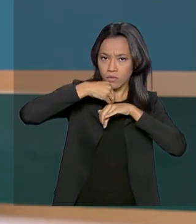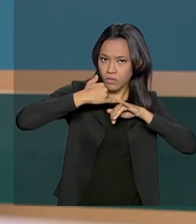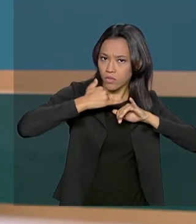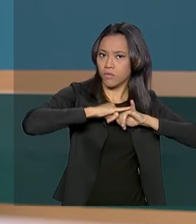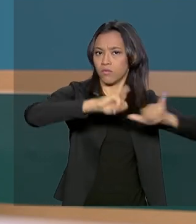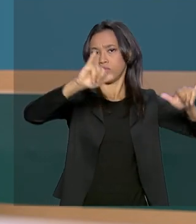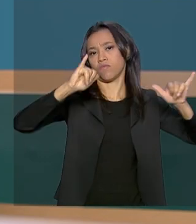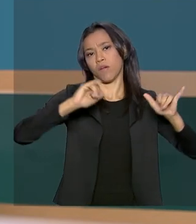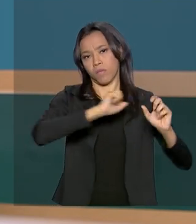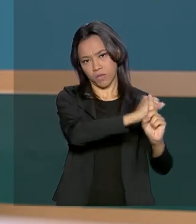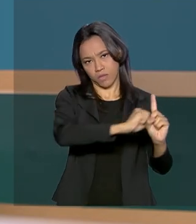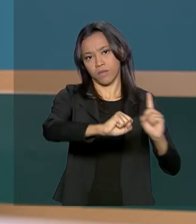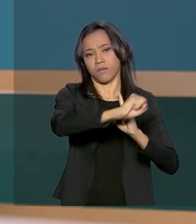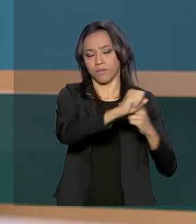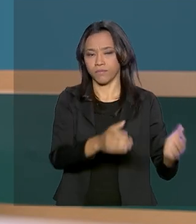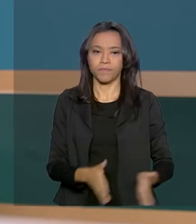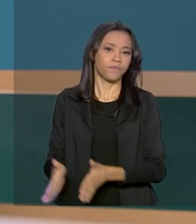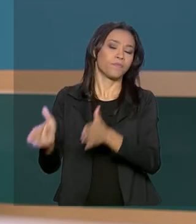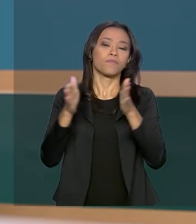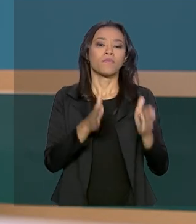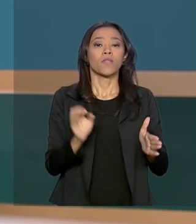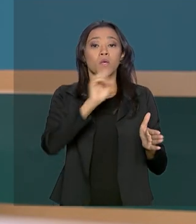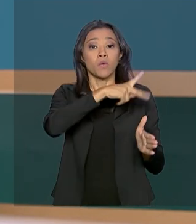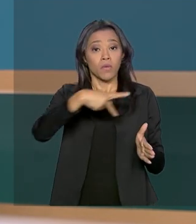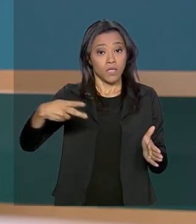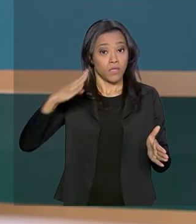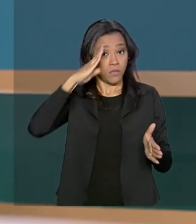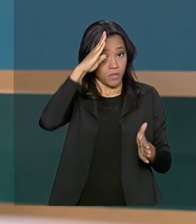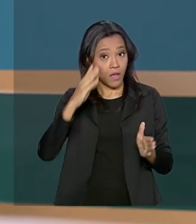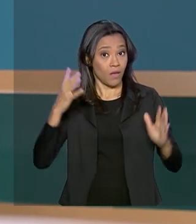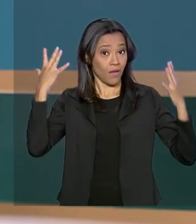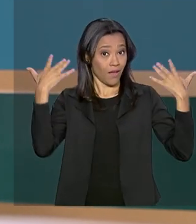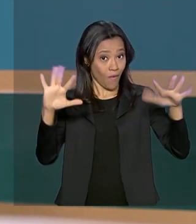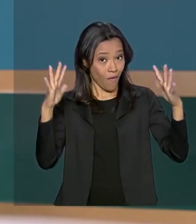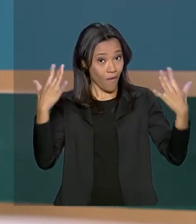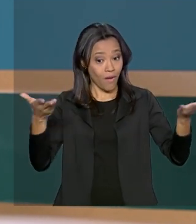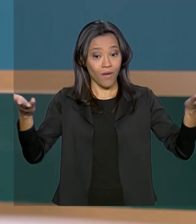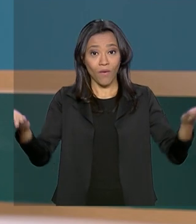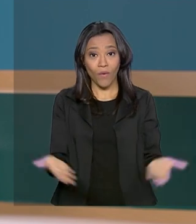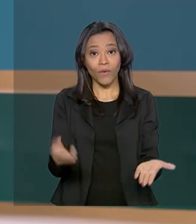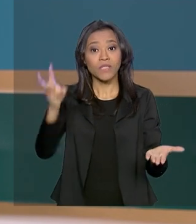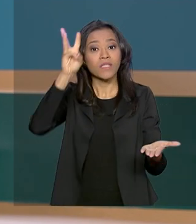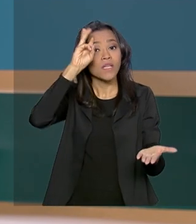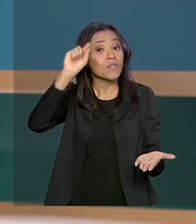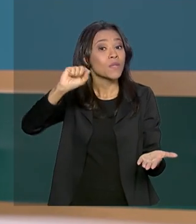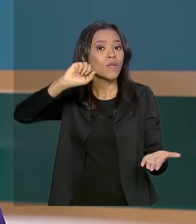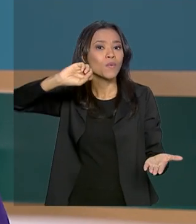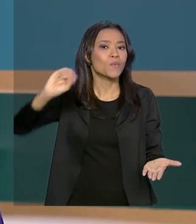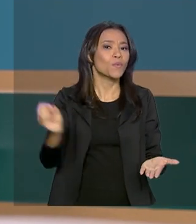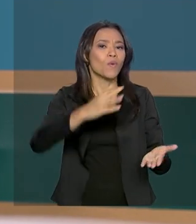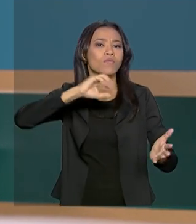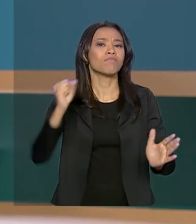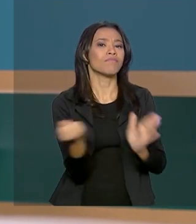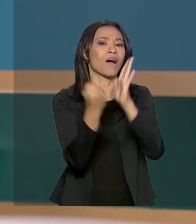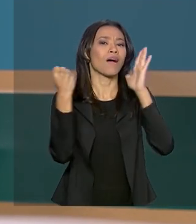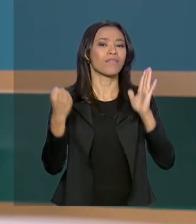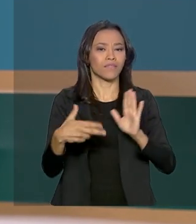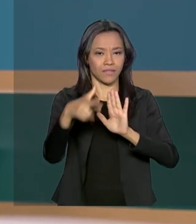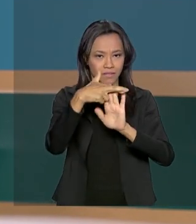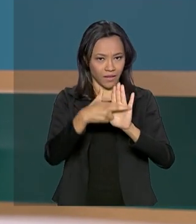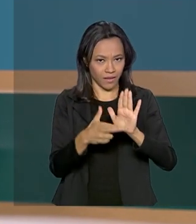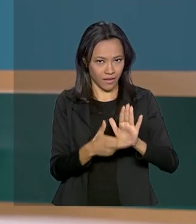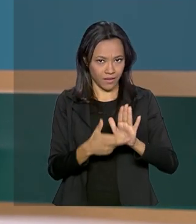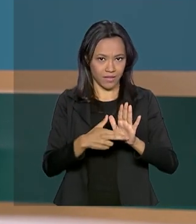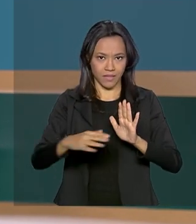E o presidente Jair Bolsonaro comemora nesta terça-feira a sanção do novo marco das telecomunicações.